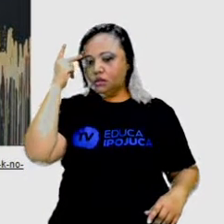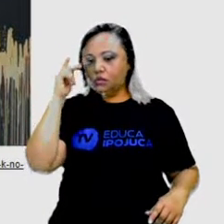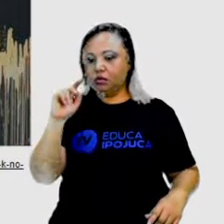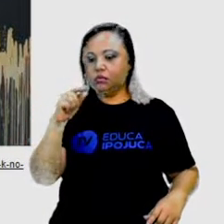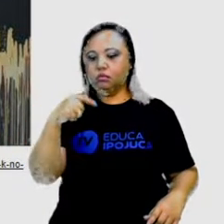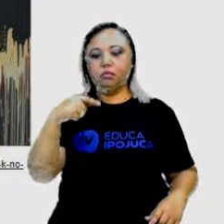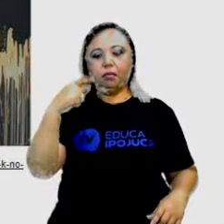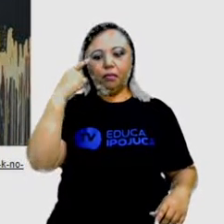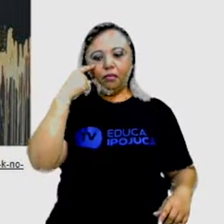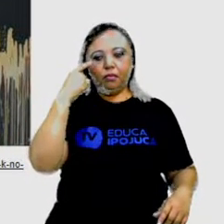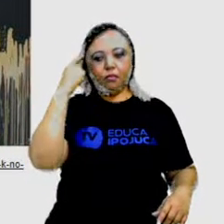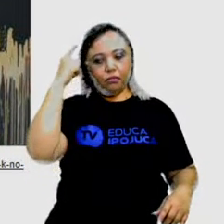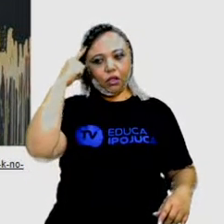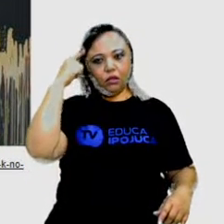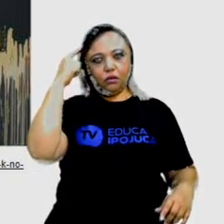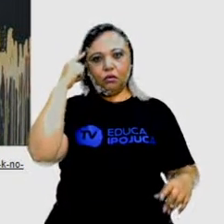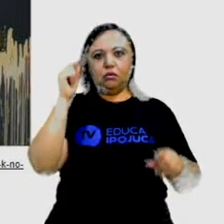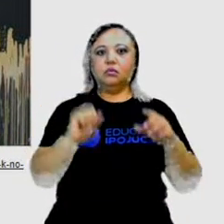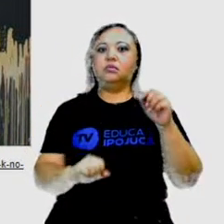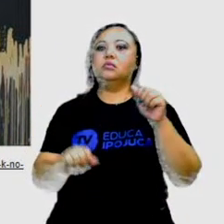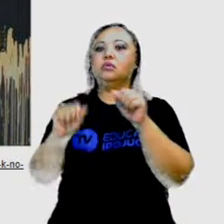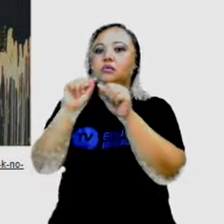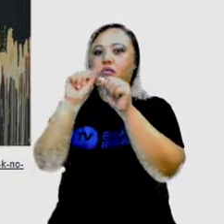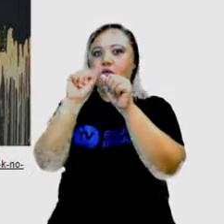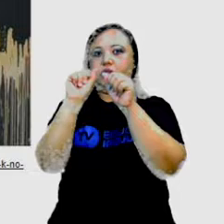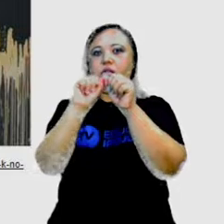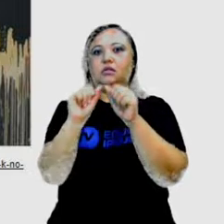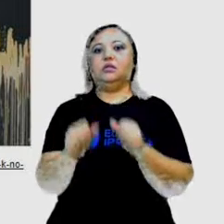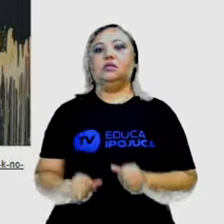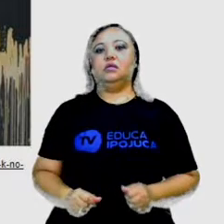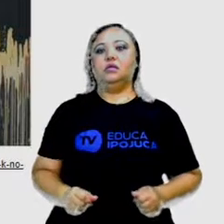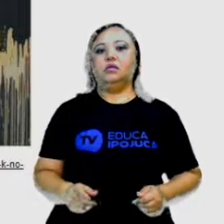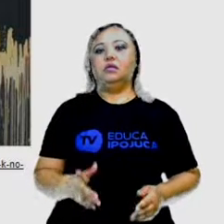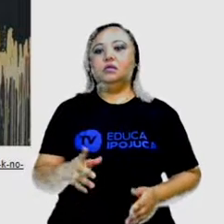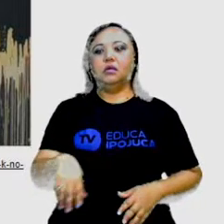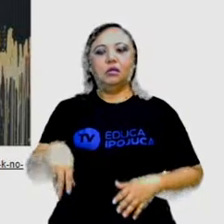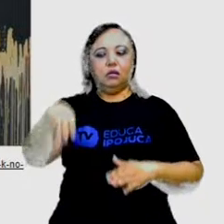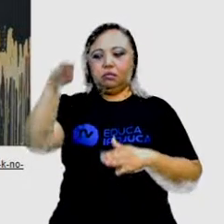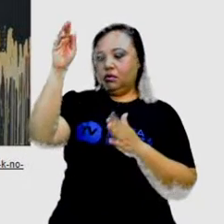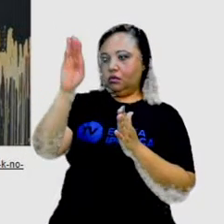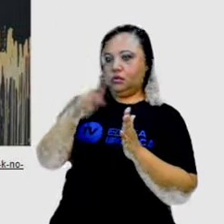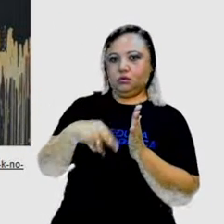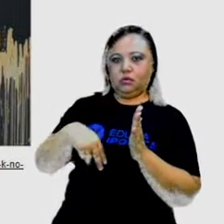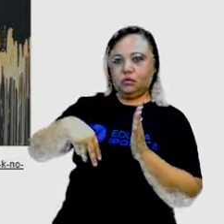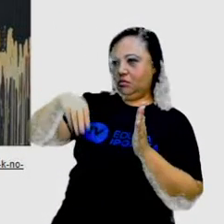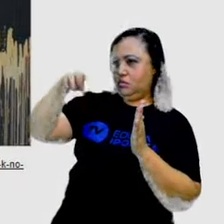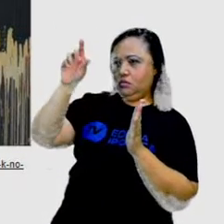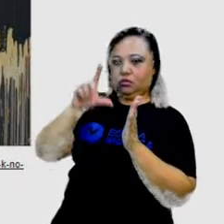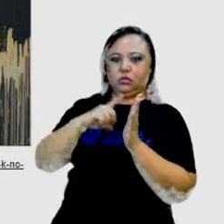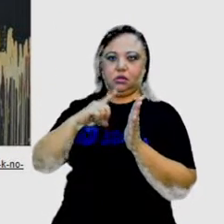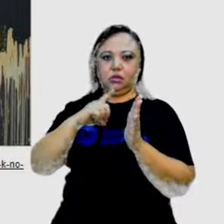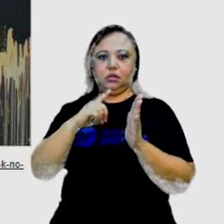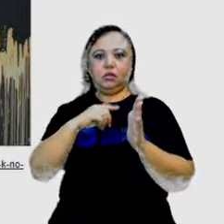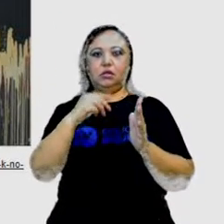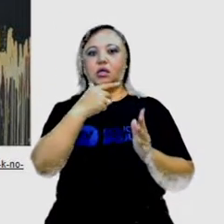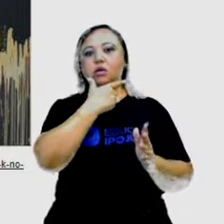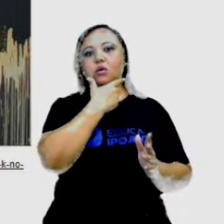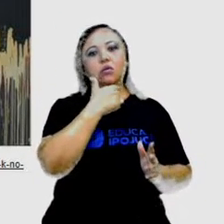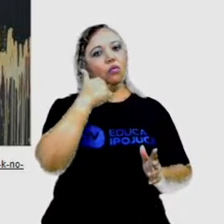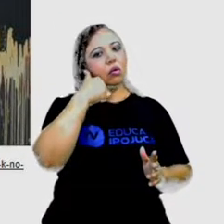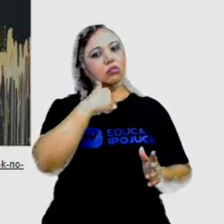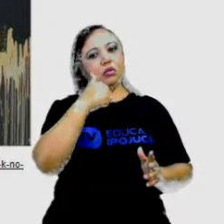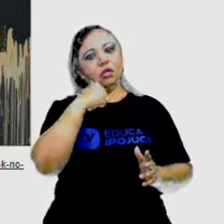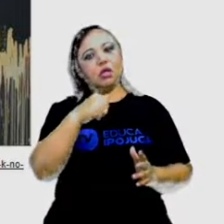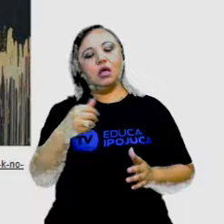Veja a nossa segunda arte. Temos aqui pinturas, como se fosse uma moça, alguém,